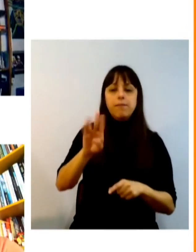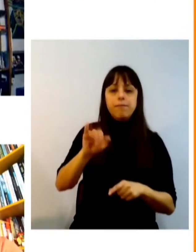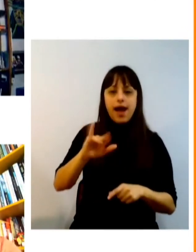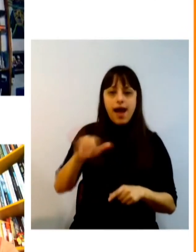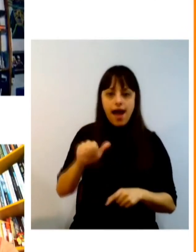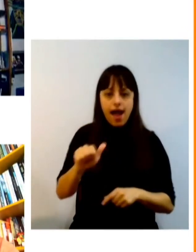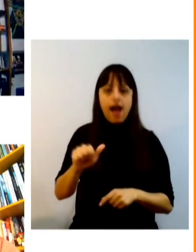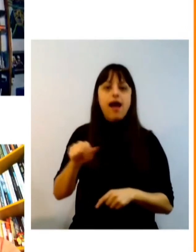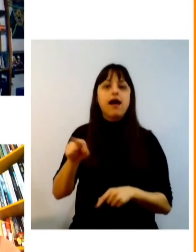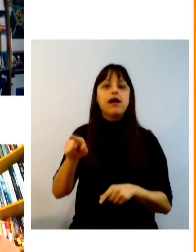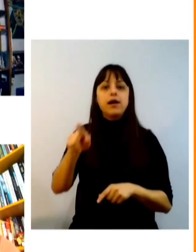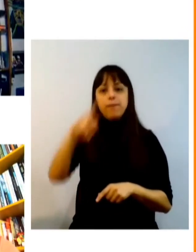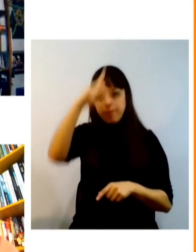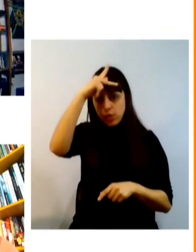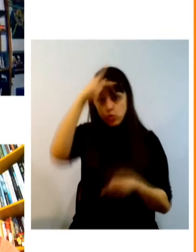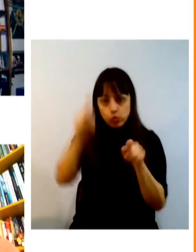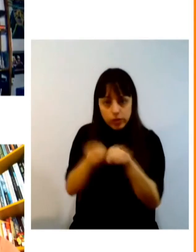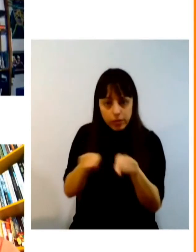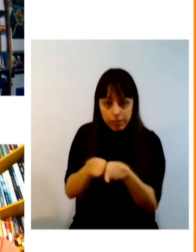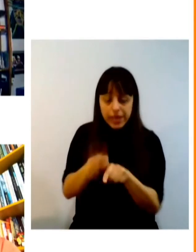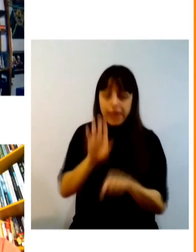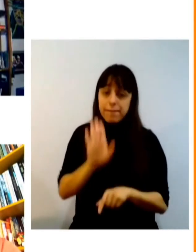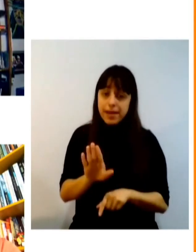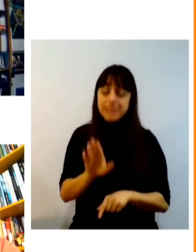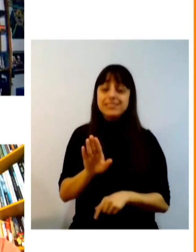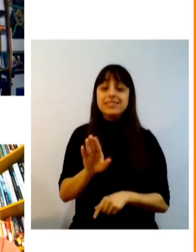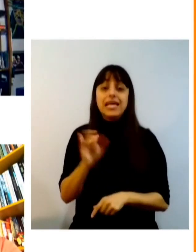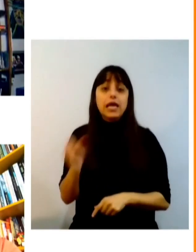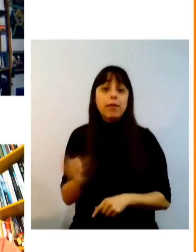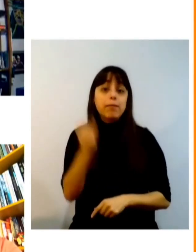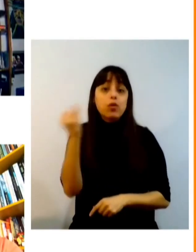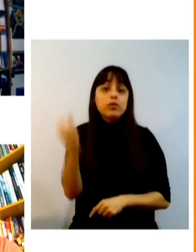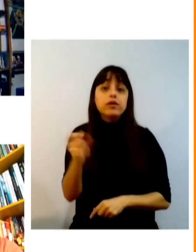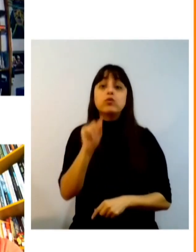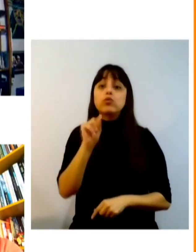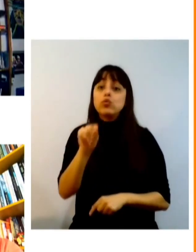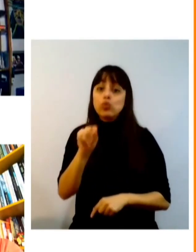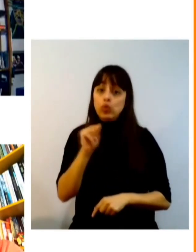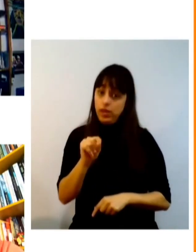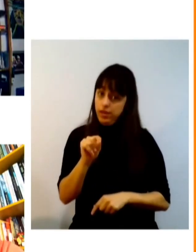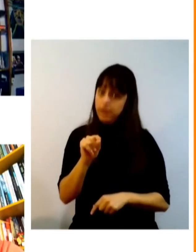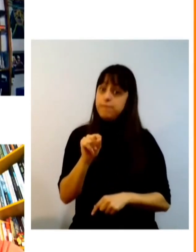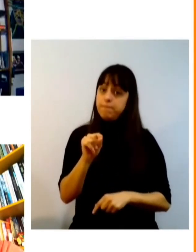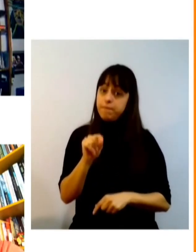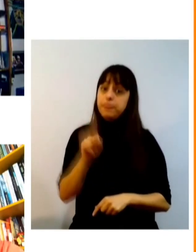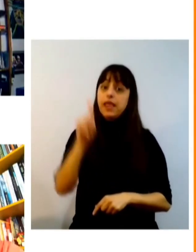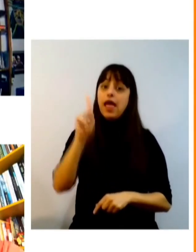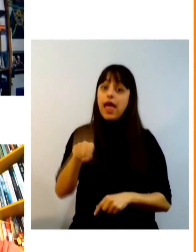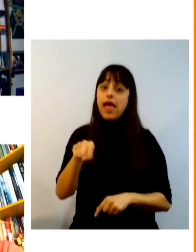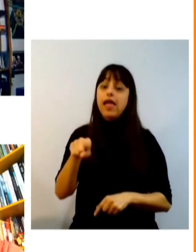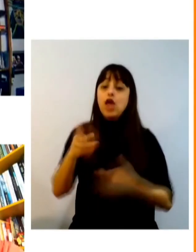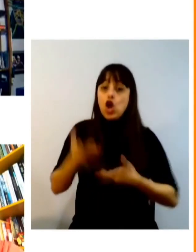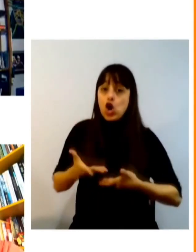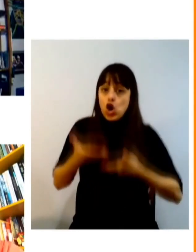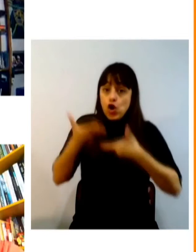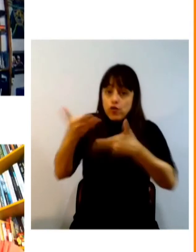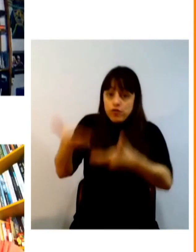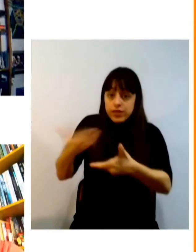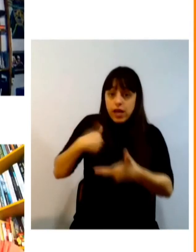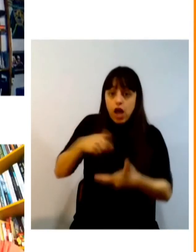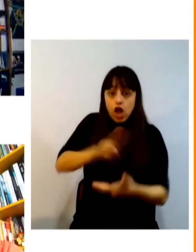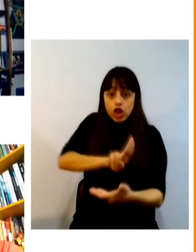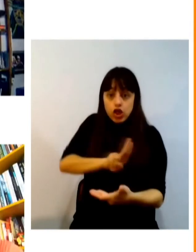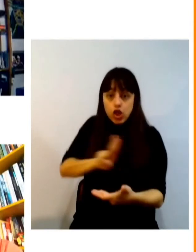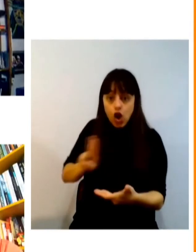também Suzana do Peru embora seja muito importante o fato simbólico da nomeação